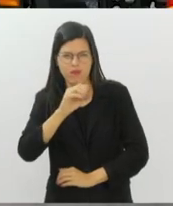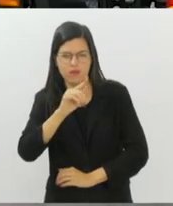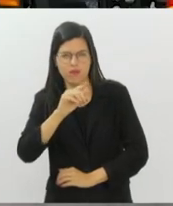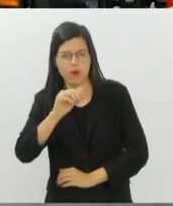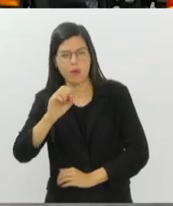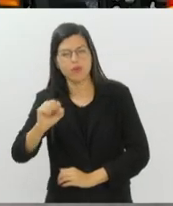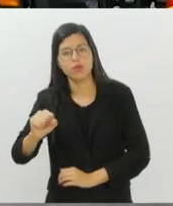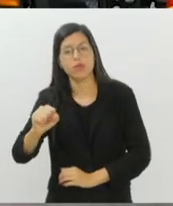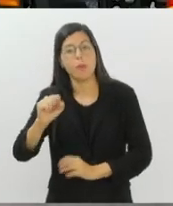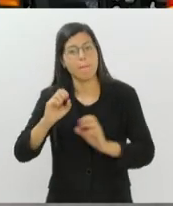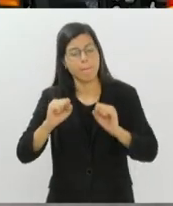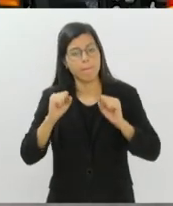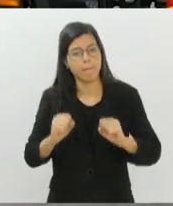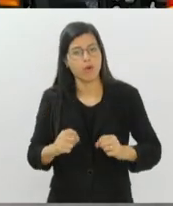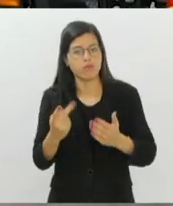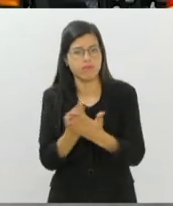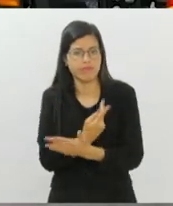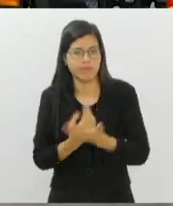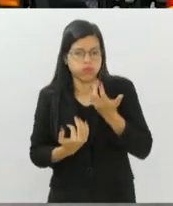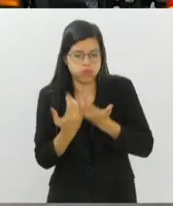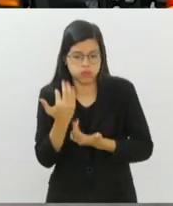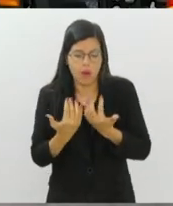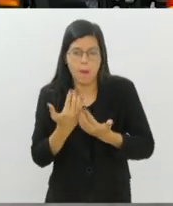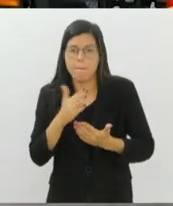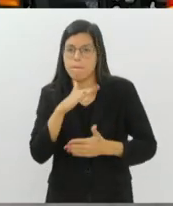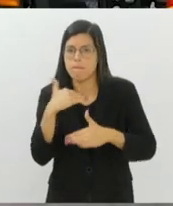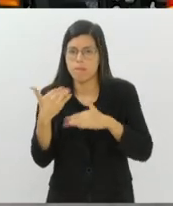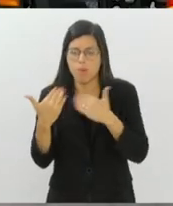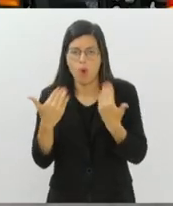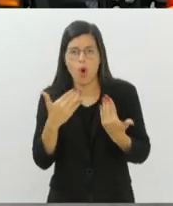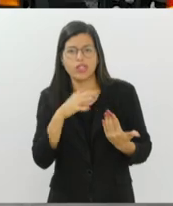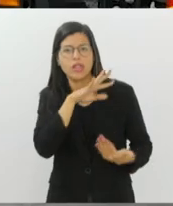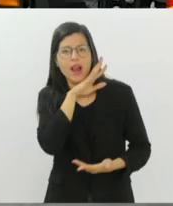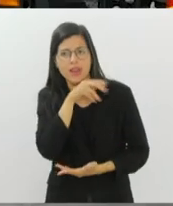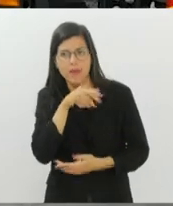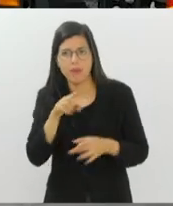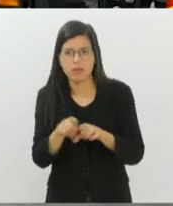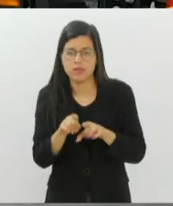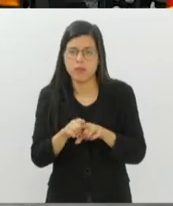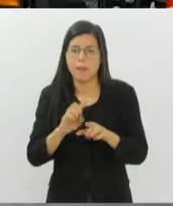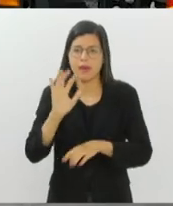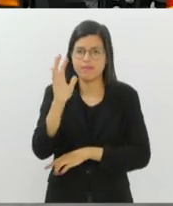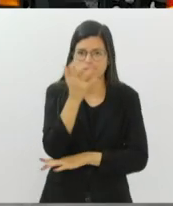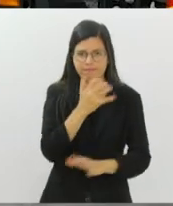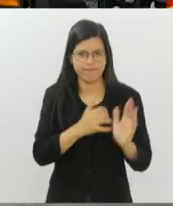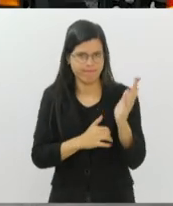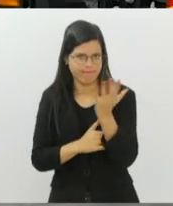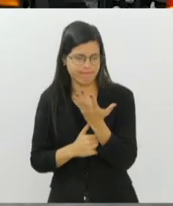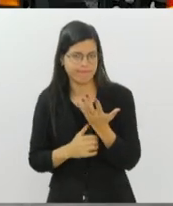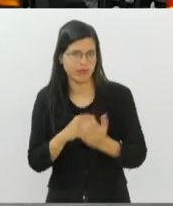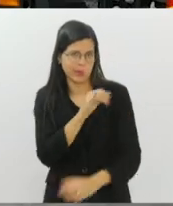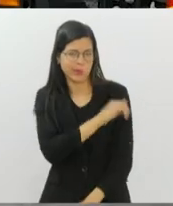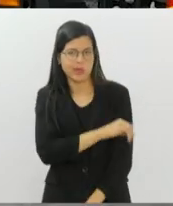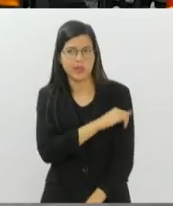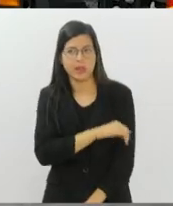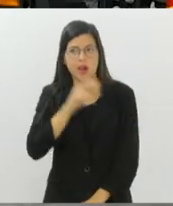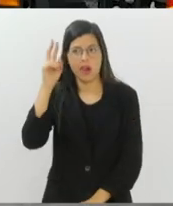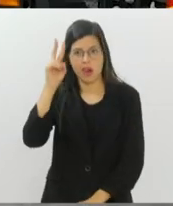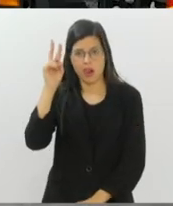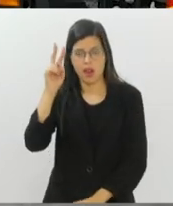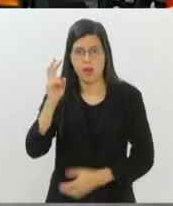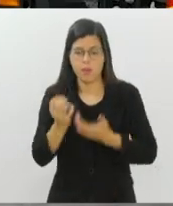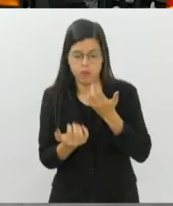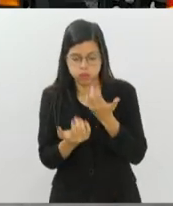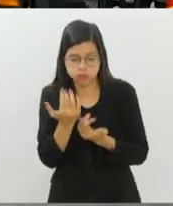incêndios florestais, a morte de animais e de grande parte da flora fluminense. E lembre-se, o incêndio florestal de hoje